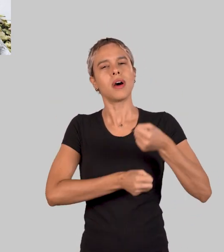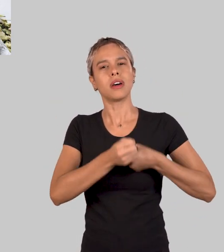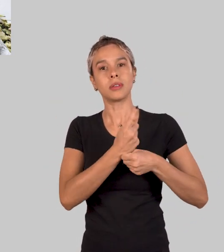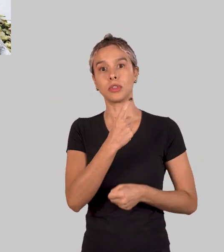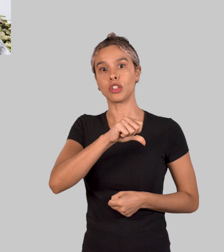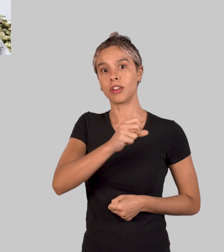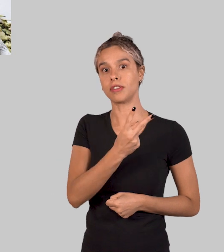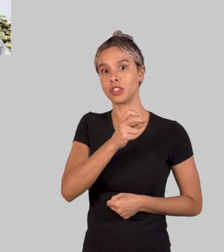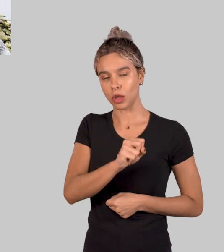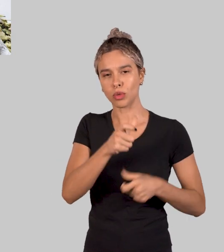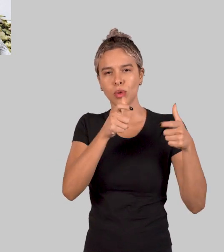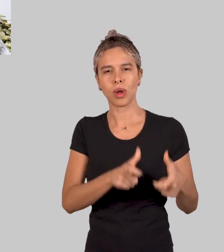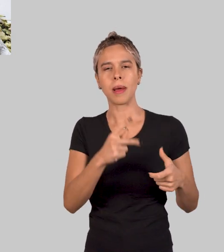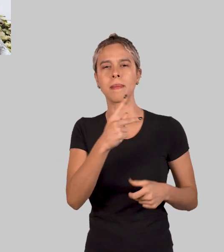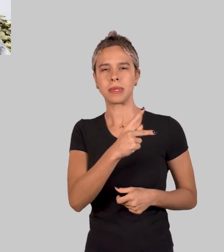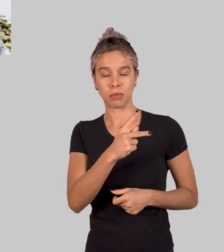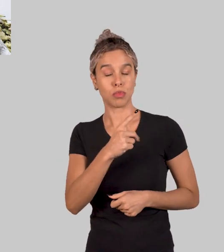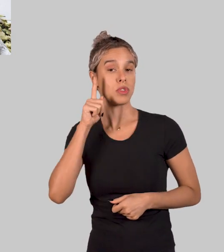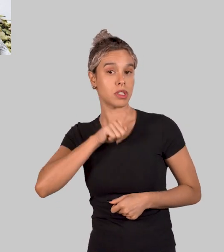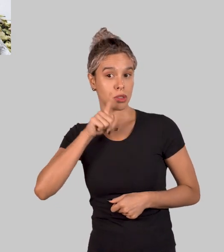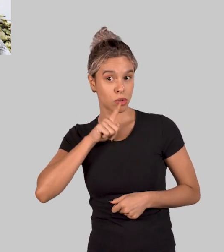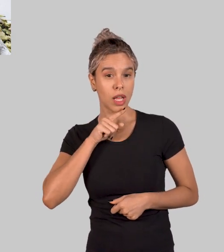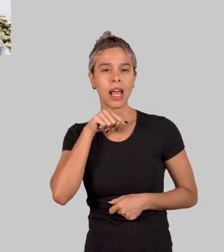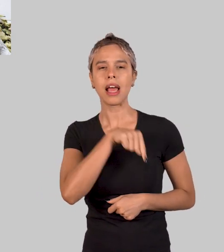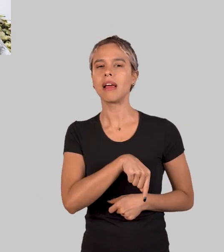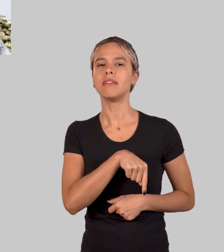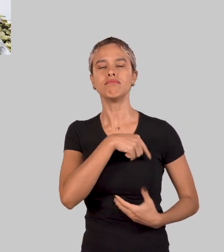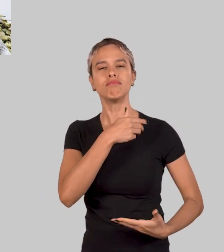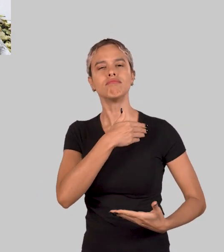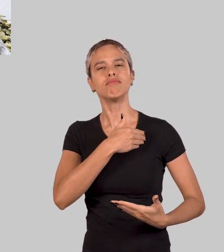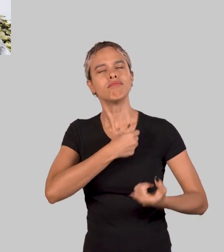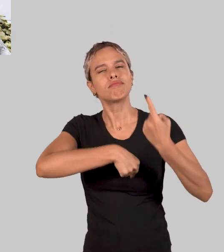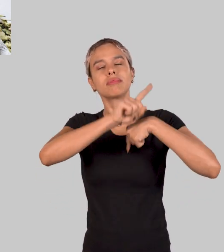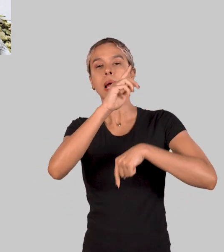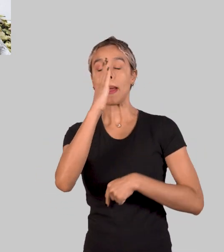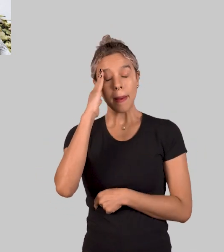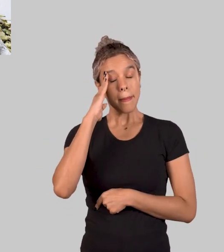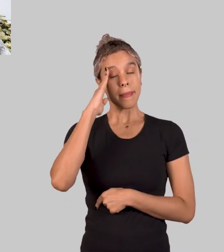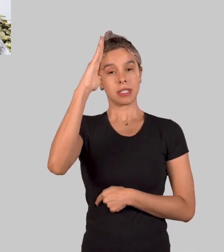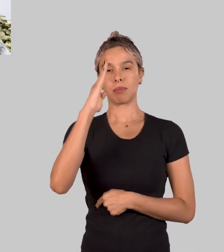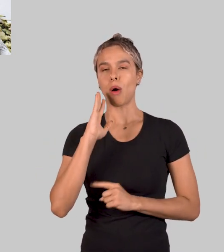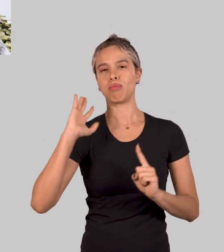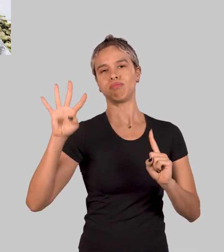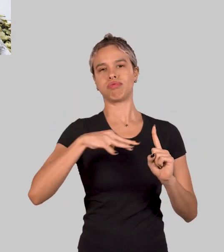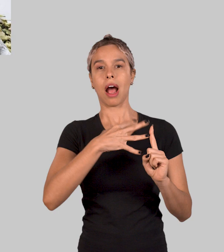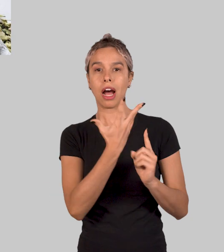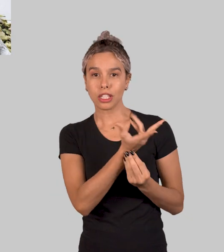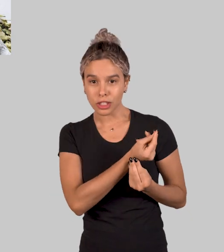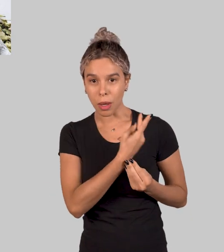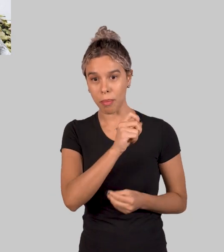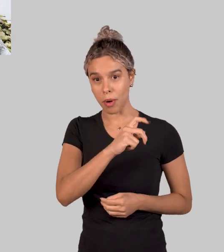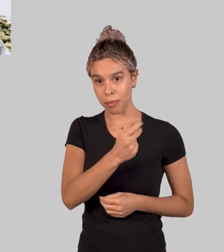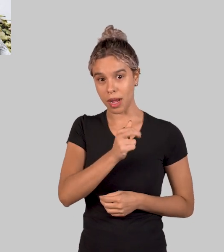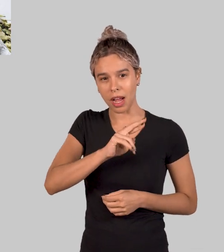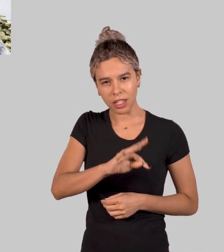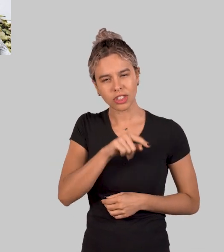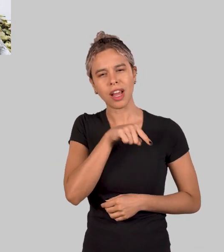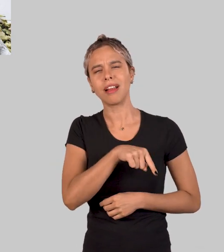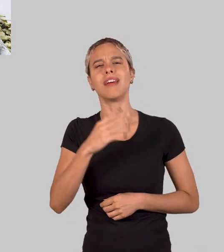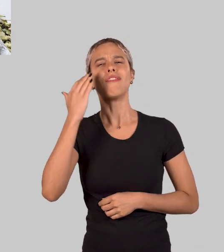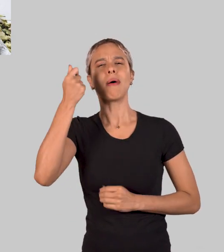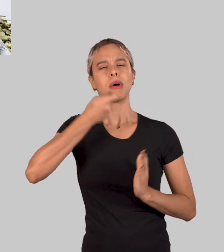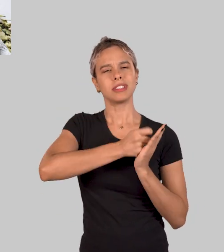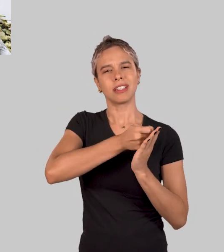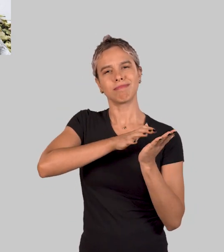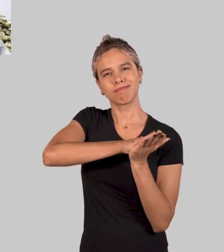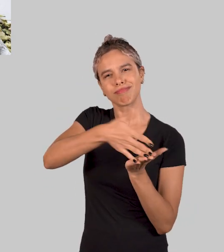nasceu em 1928 em Pittsburgh, nos Estados Unidos, e se consolidou como principal artista da pop art. Sua obra inclui as famosas